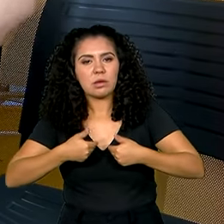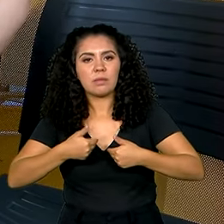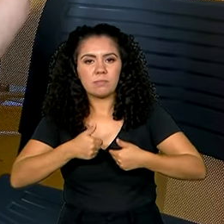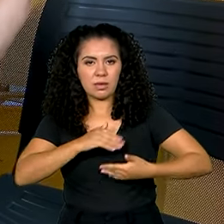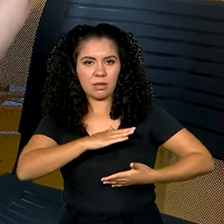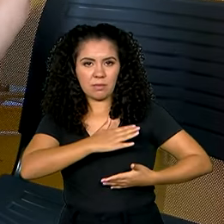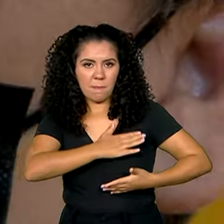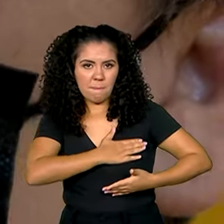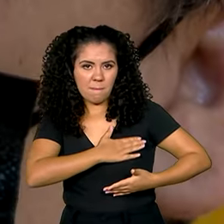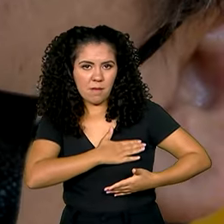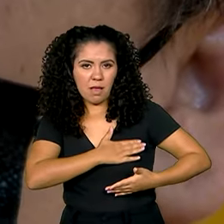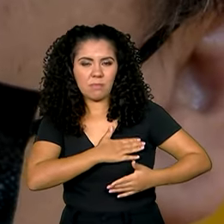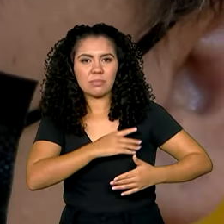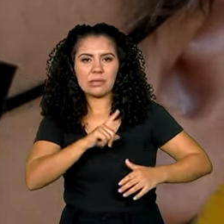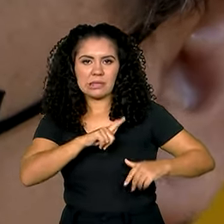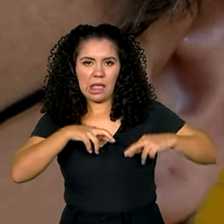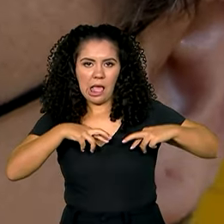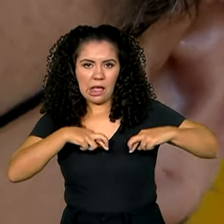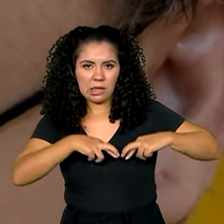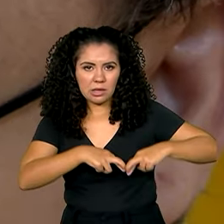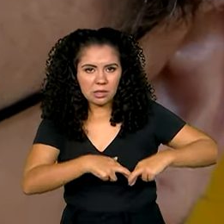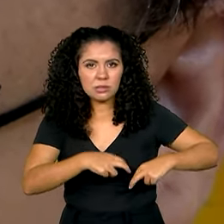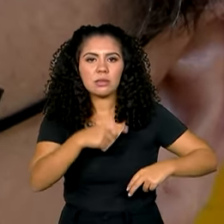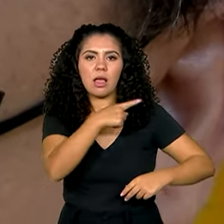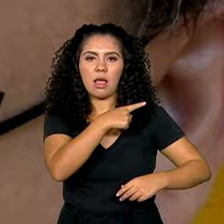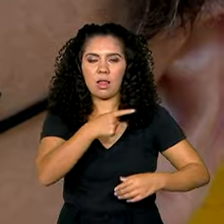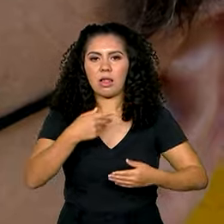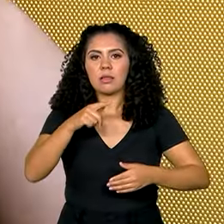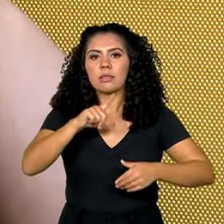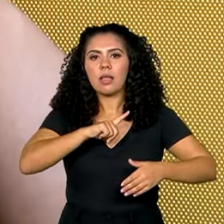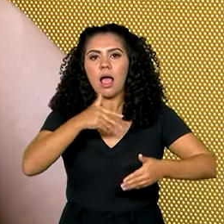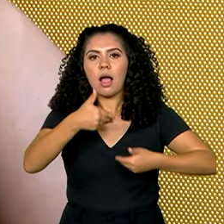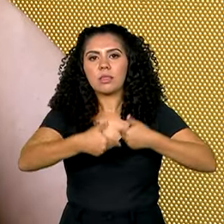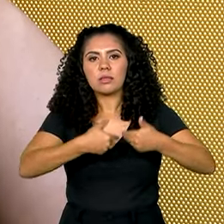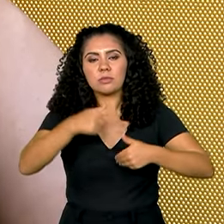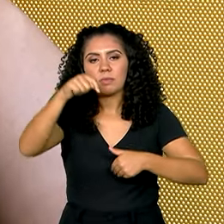Ela é atendida no Hospital Universitário de Brasília.